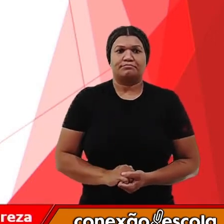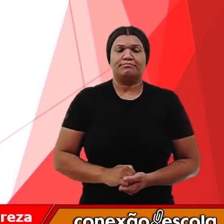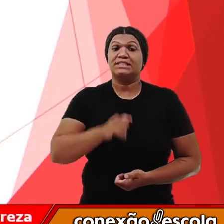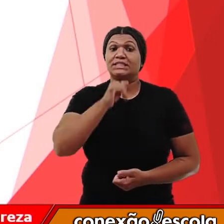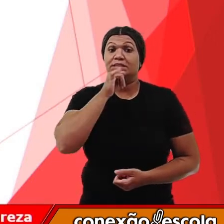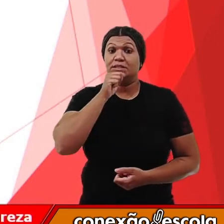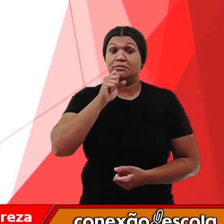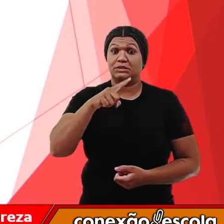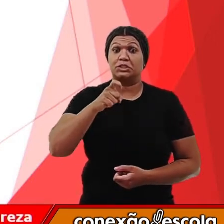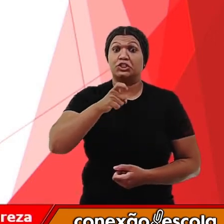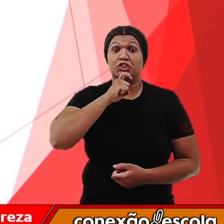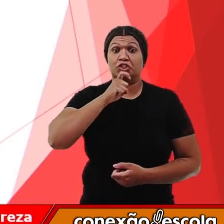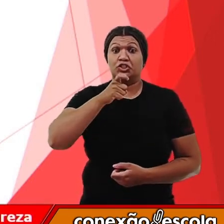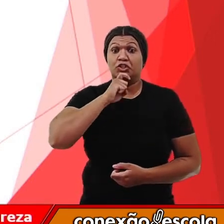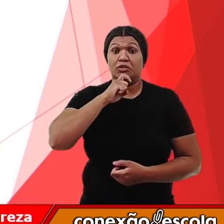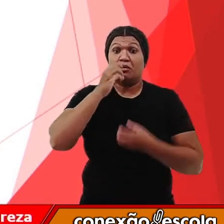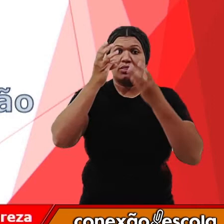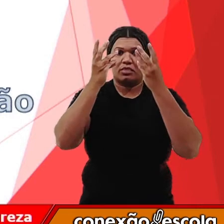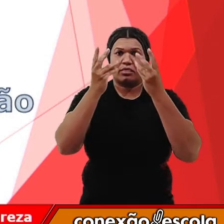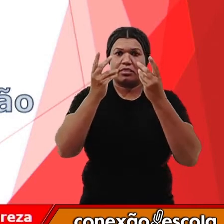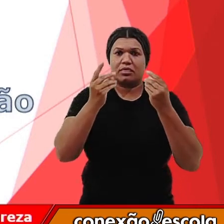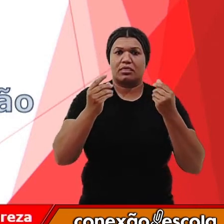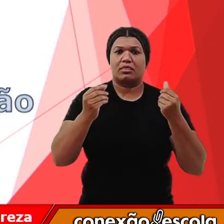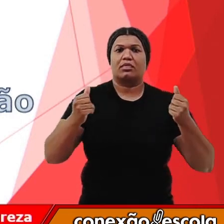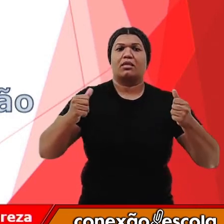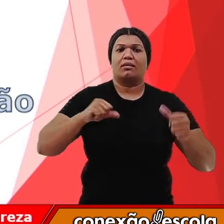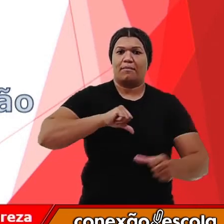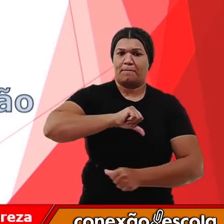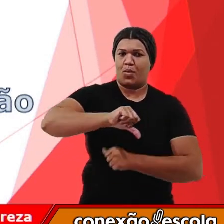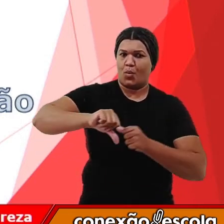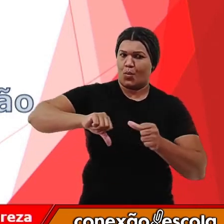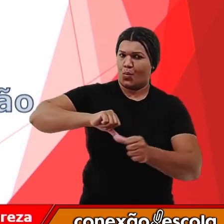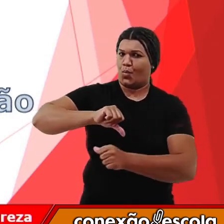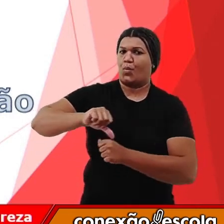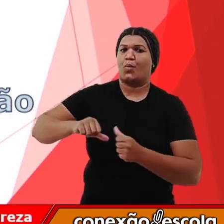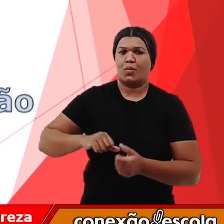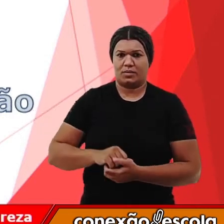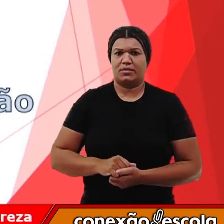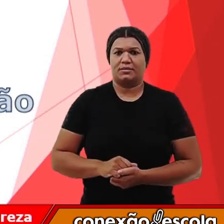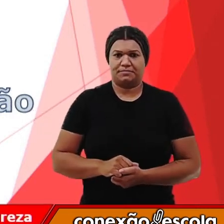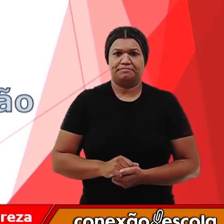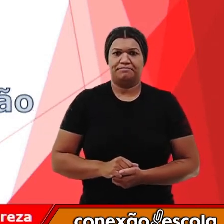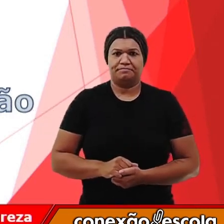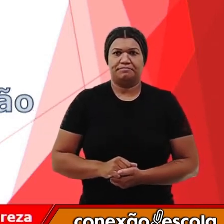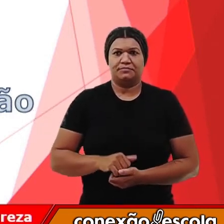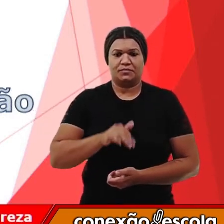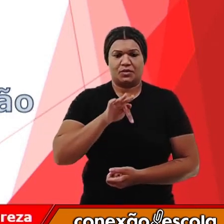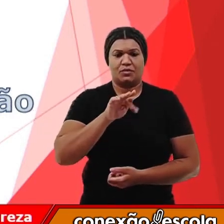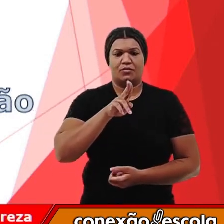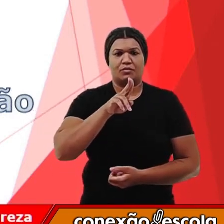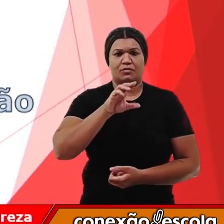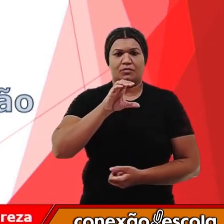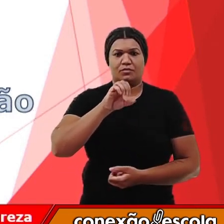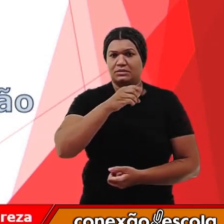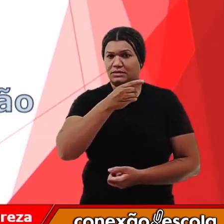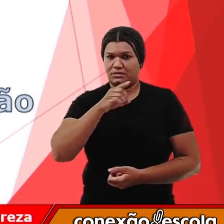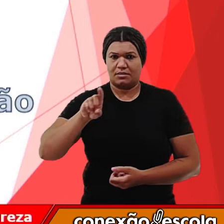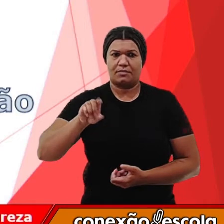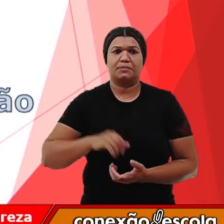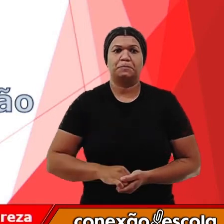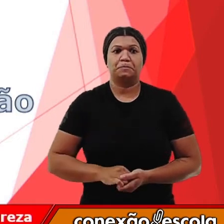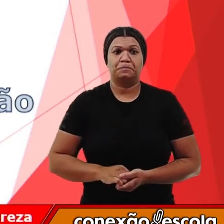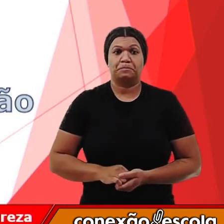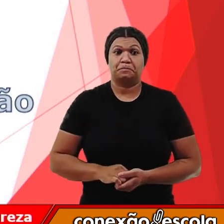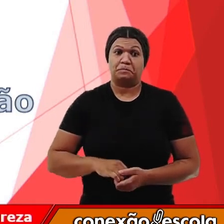gelo derrete, eu digo que aconteceu uma fusão. Quando a água está no estado gasoso e